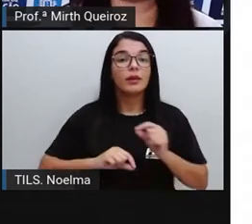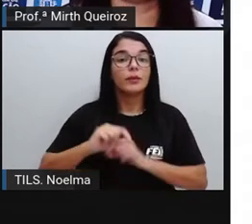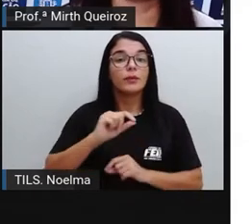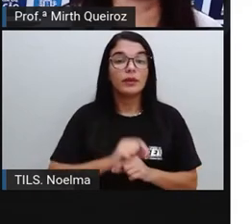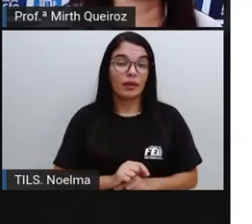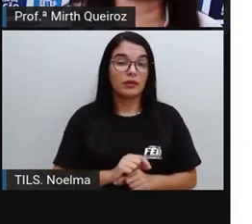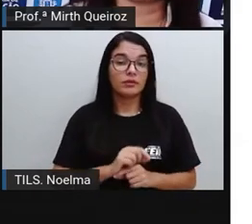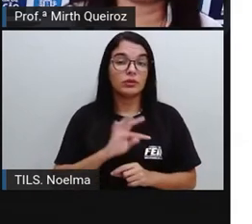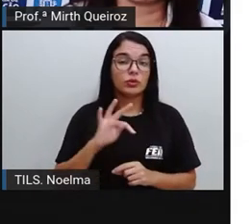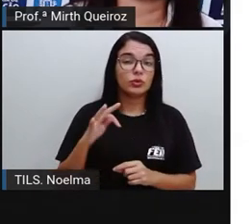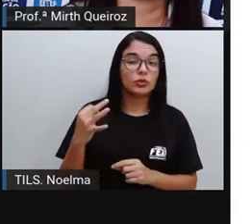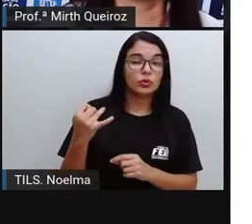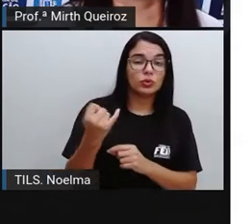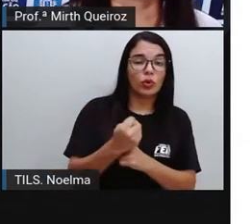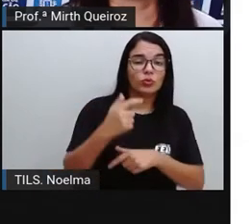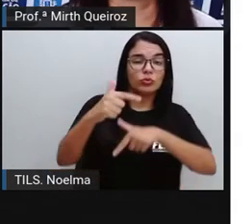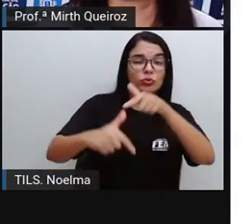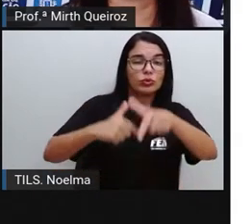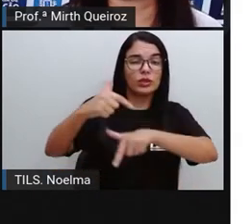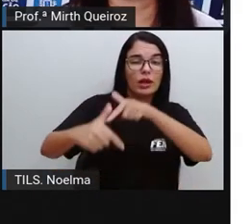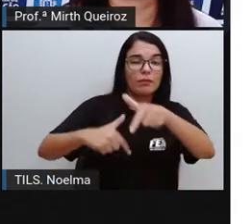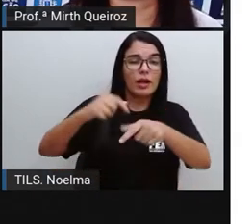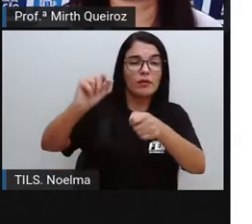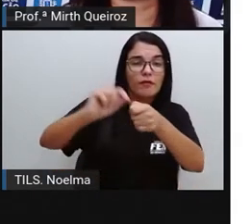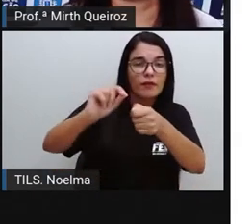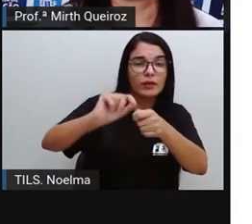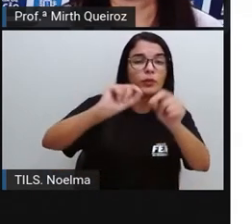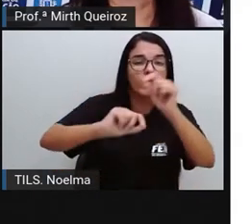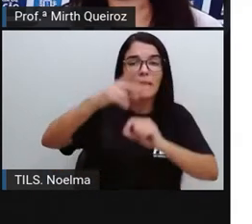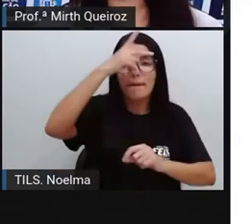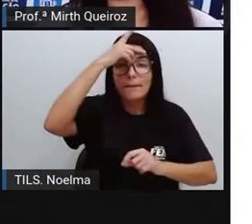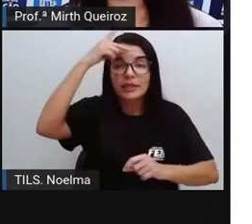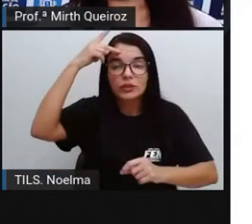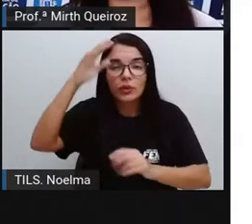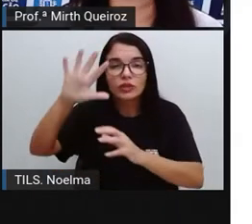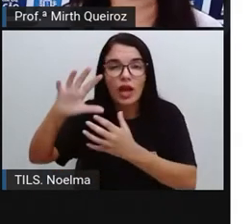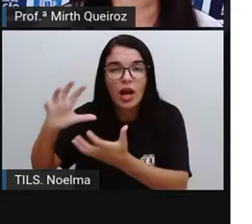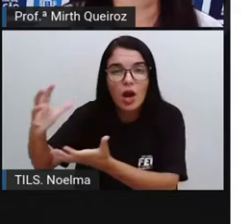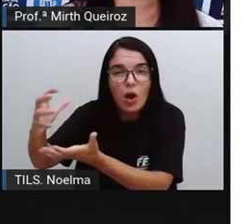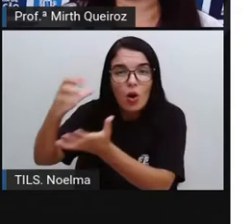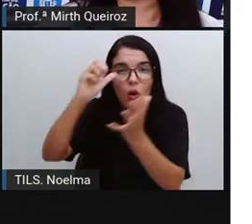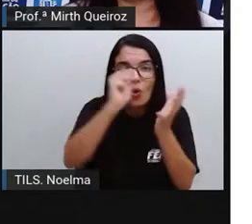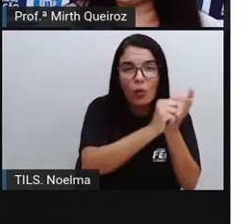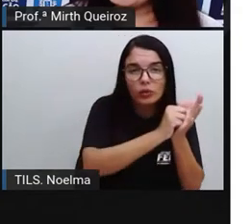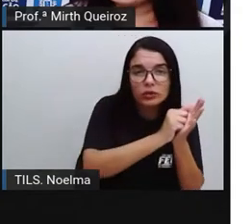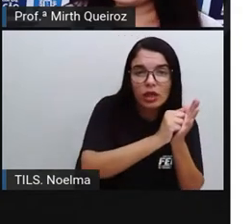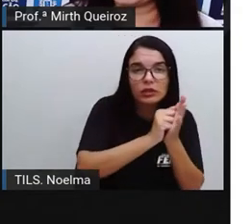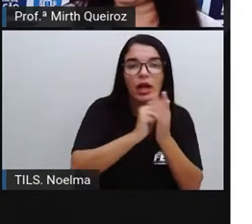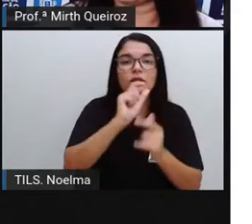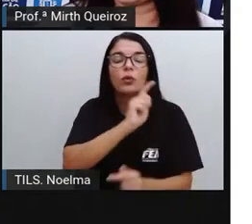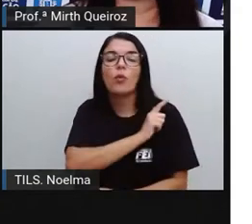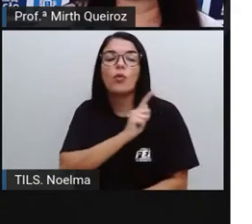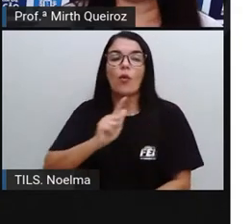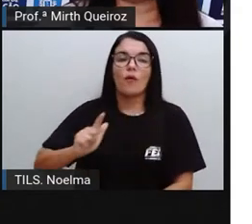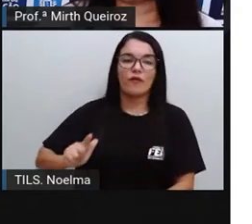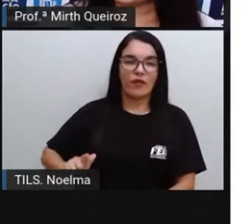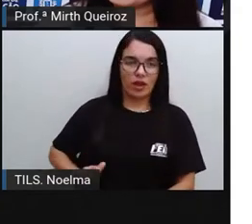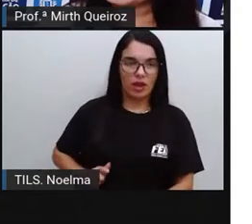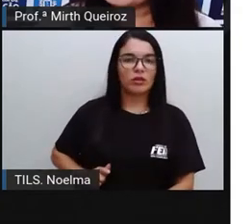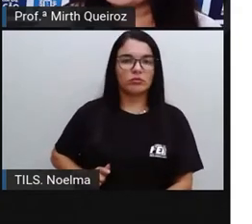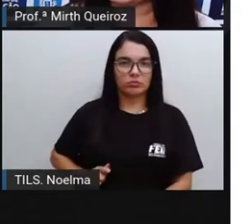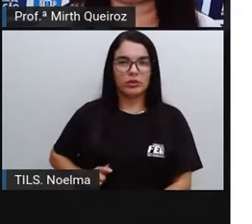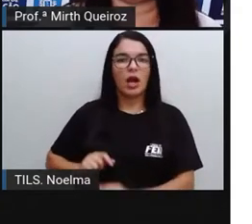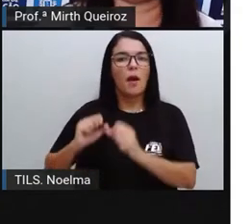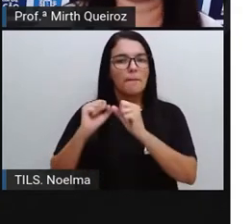públicos todos os trabalhos Que são executados por pessoas contratadas do governo Esse governo